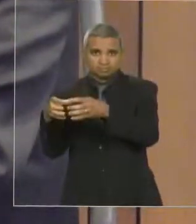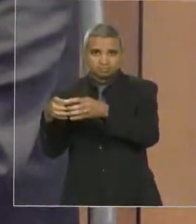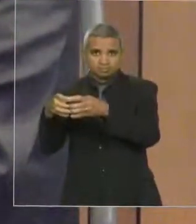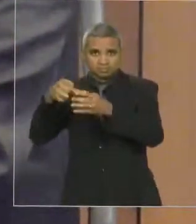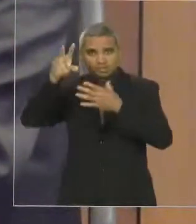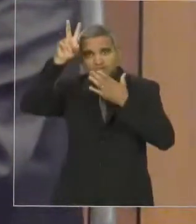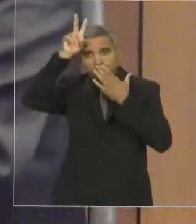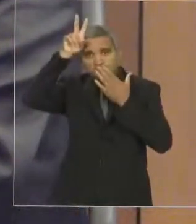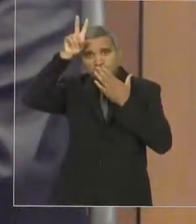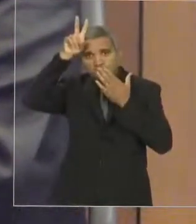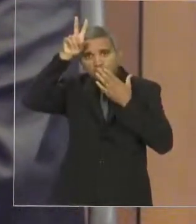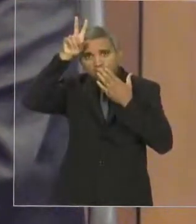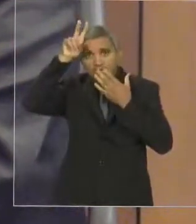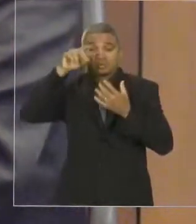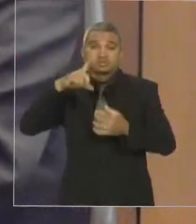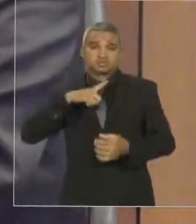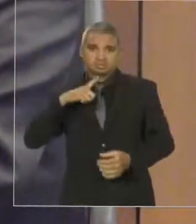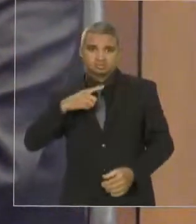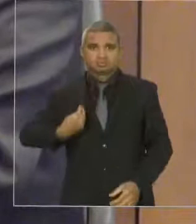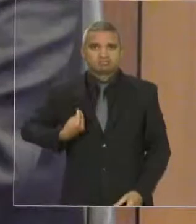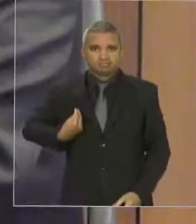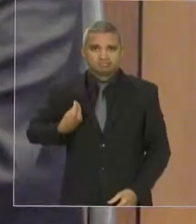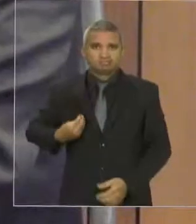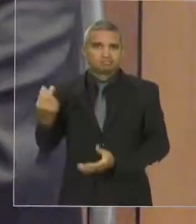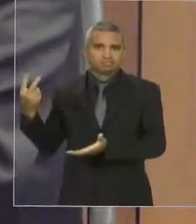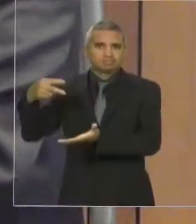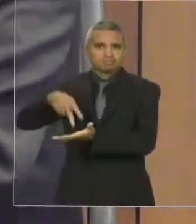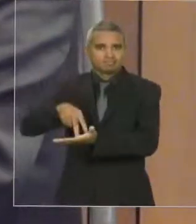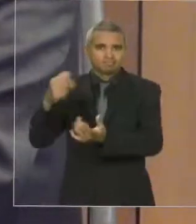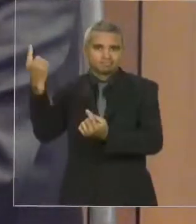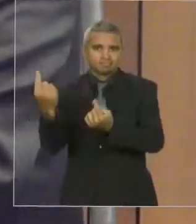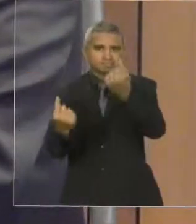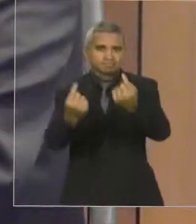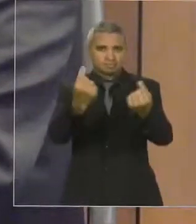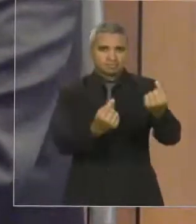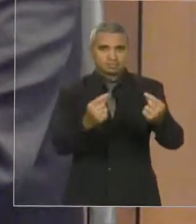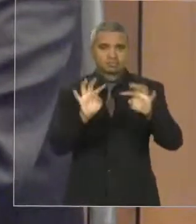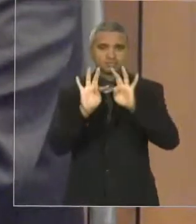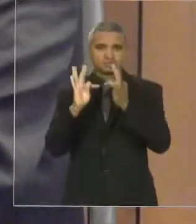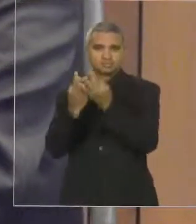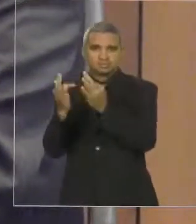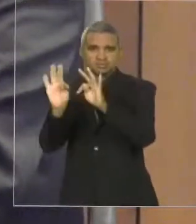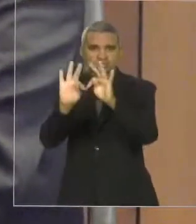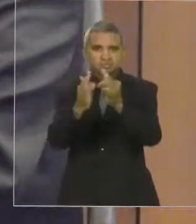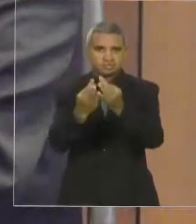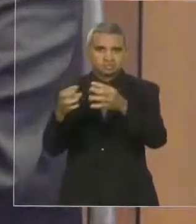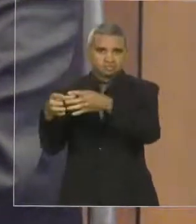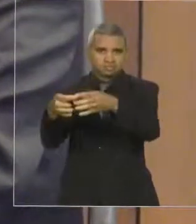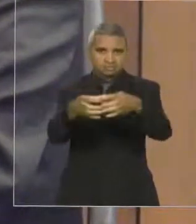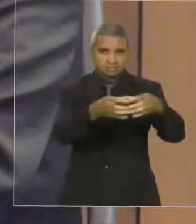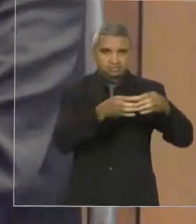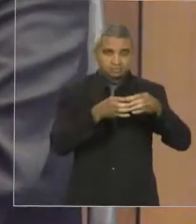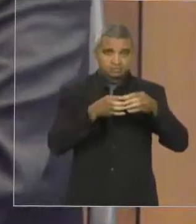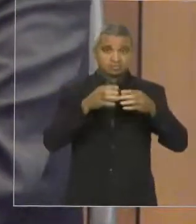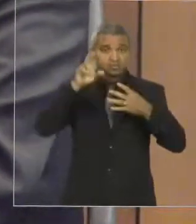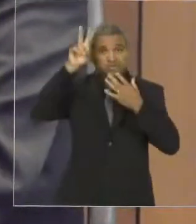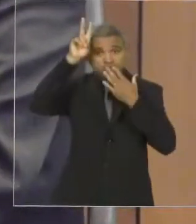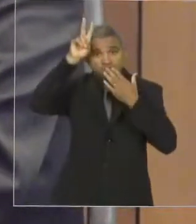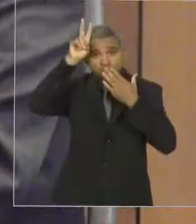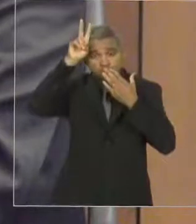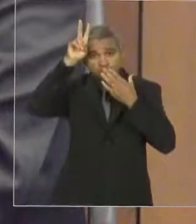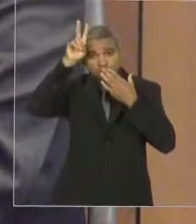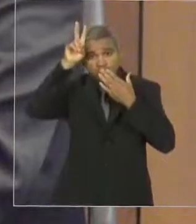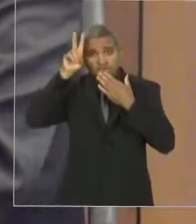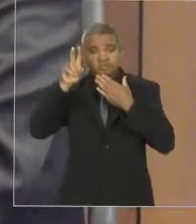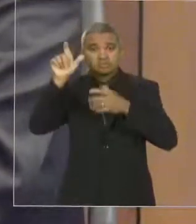onde tivemos a presença de várias tribos indígenas do Estado do Maranhão, cada um com as suas